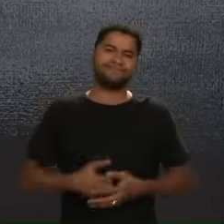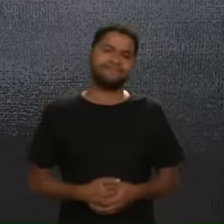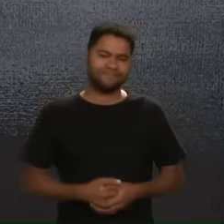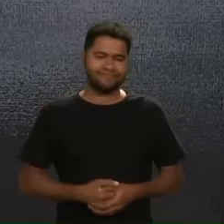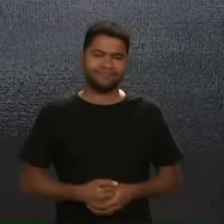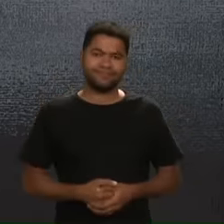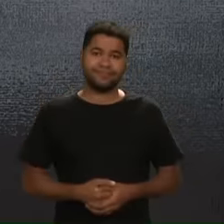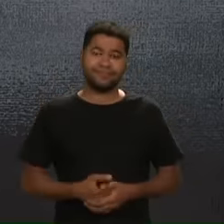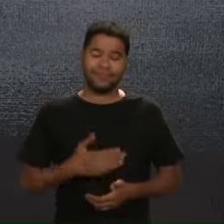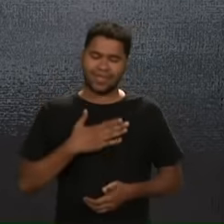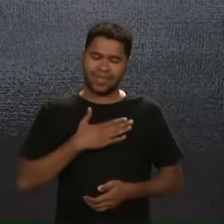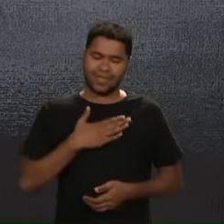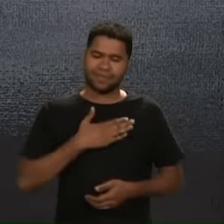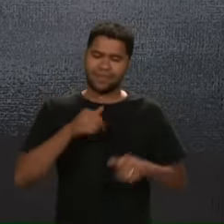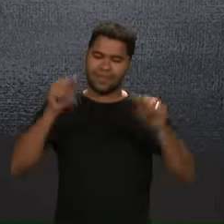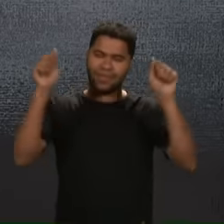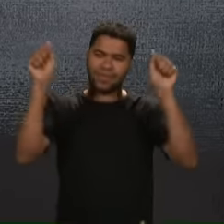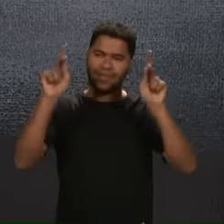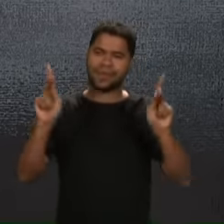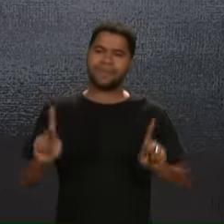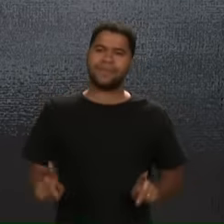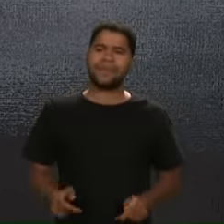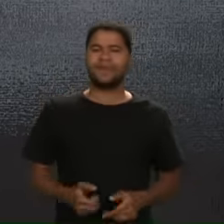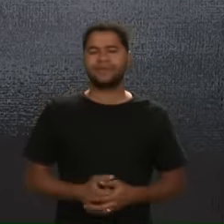A minha Paz